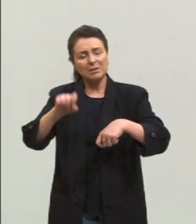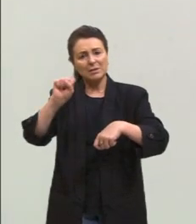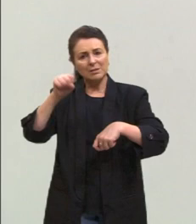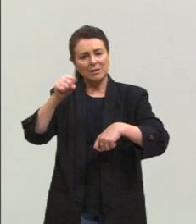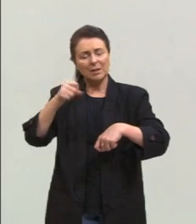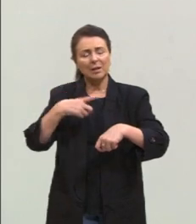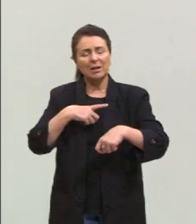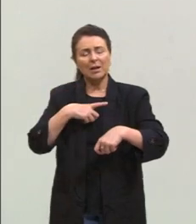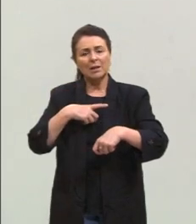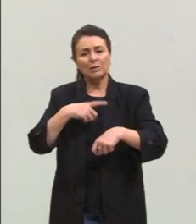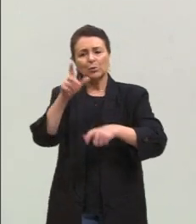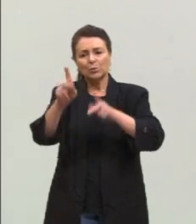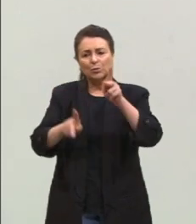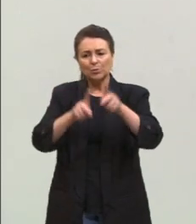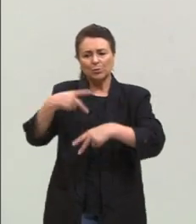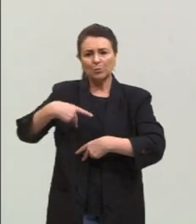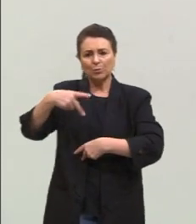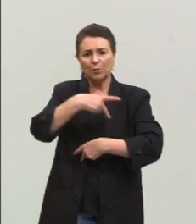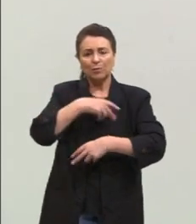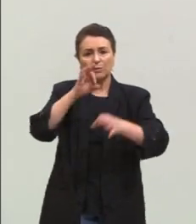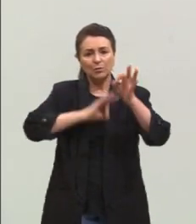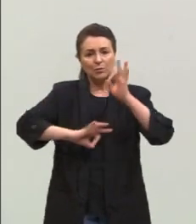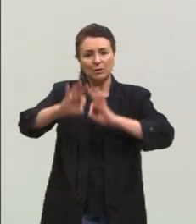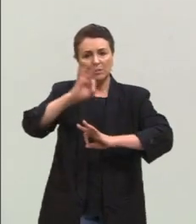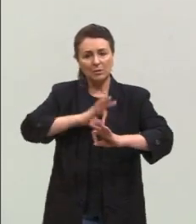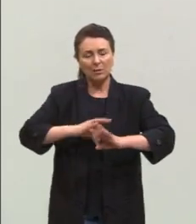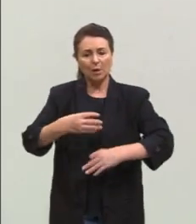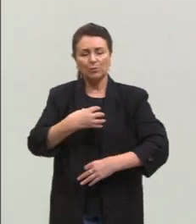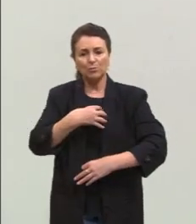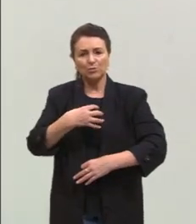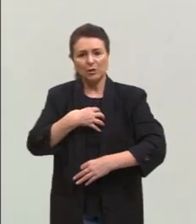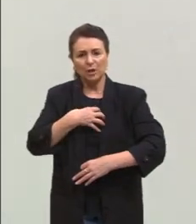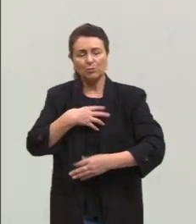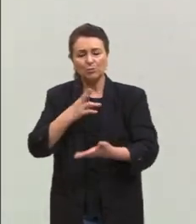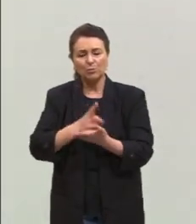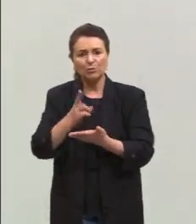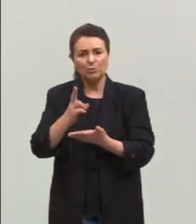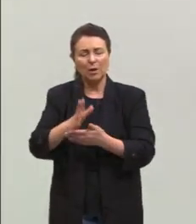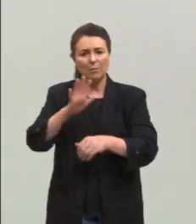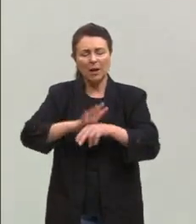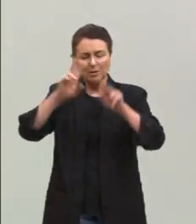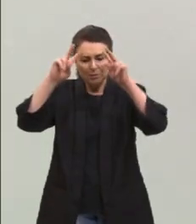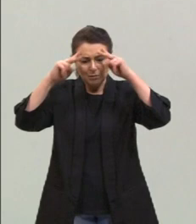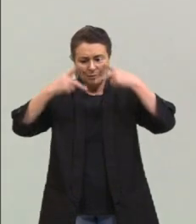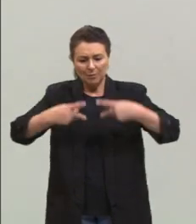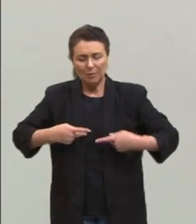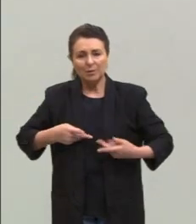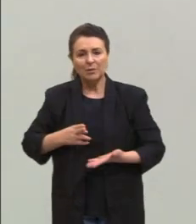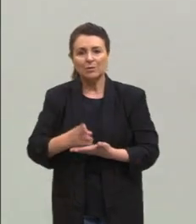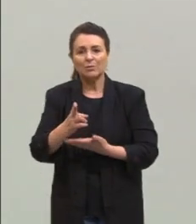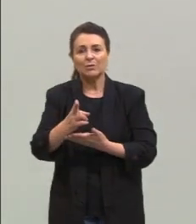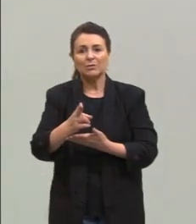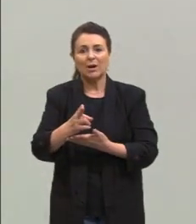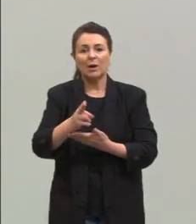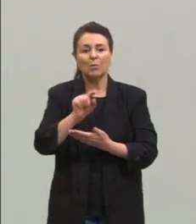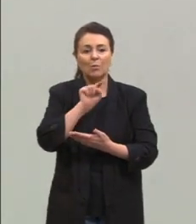povos possam organizar formas sustentáveis, formas mais humanas, de continuar com essas atividades, mas com muito cuidado